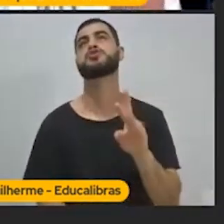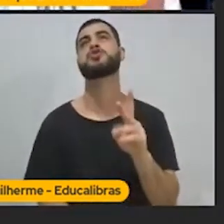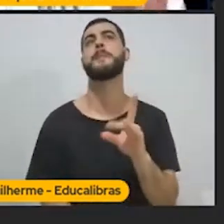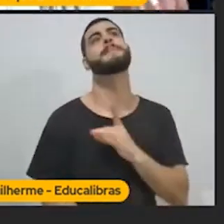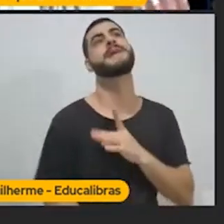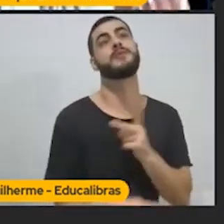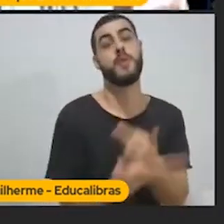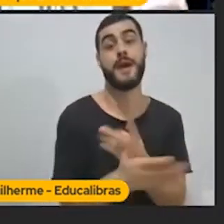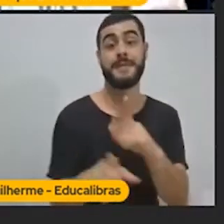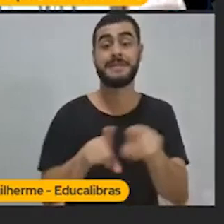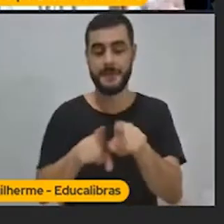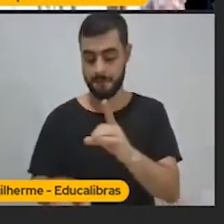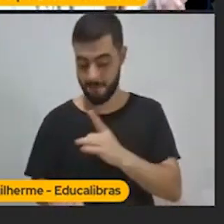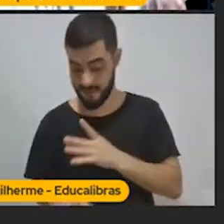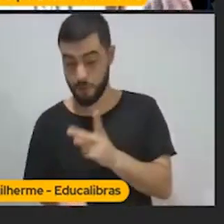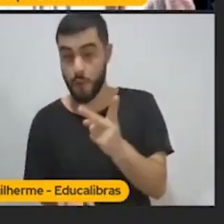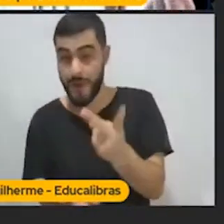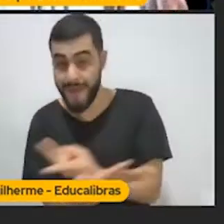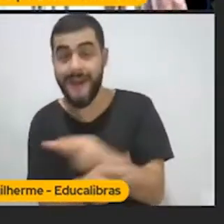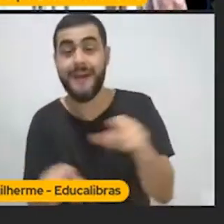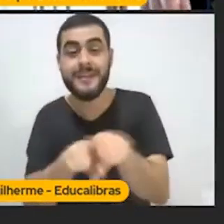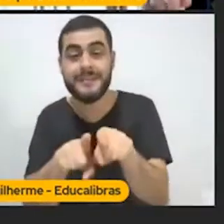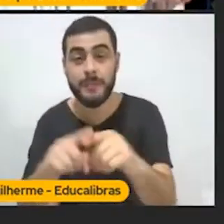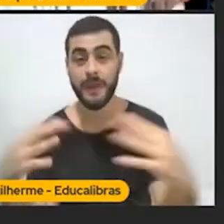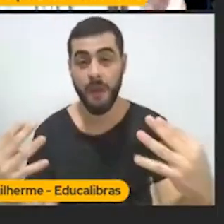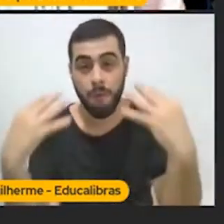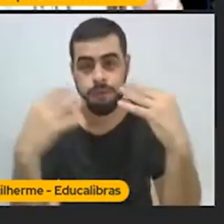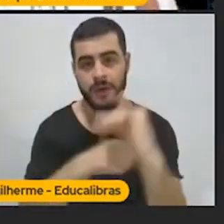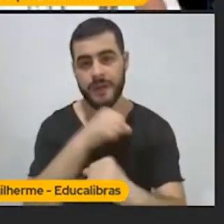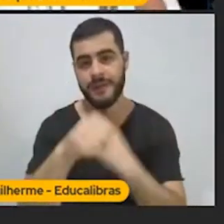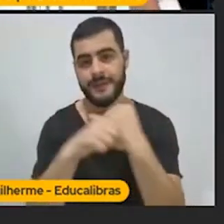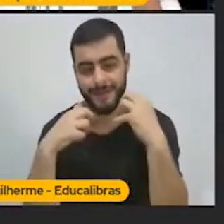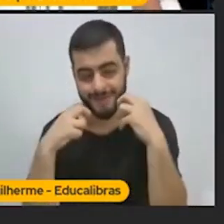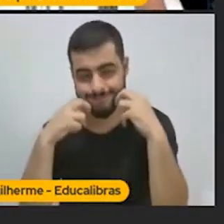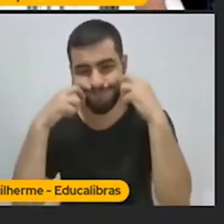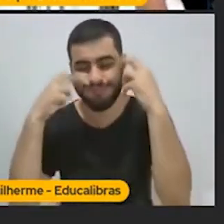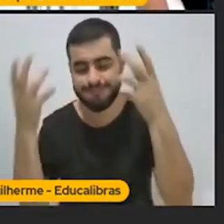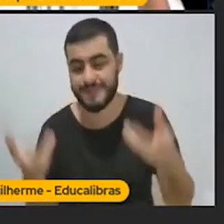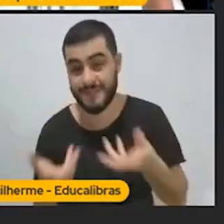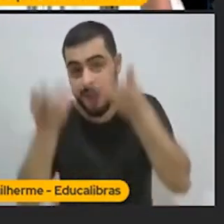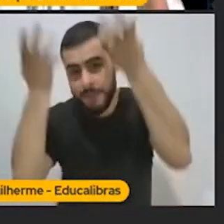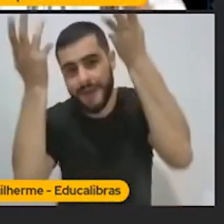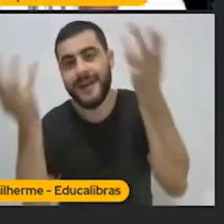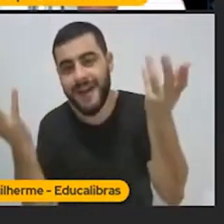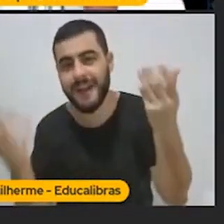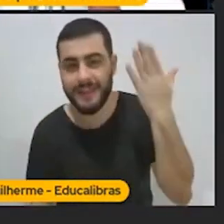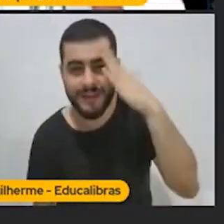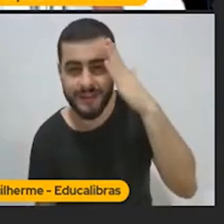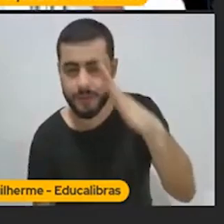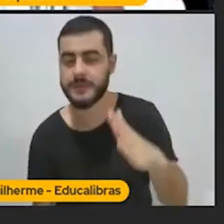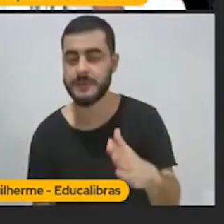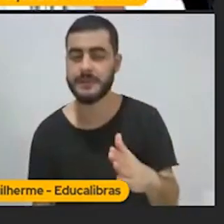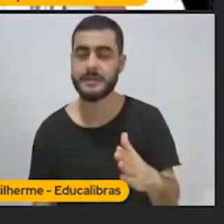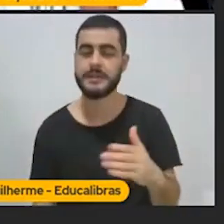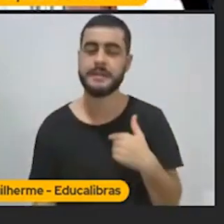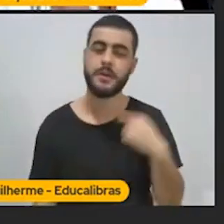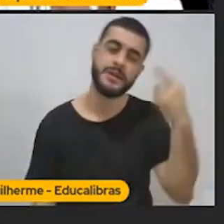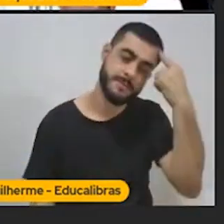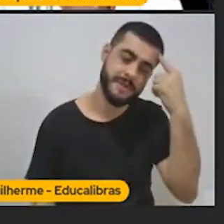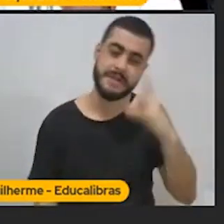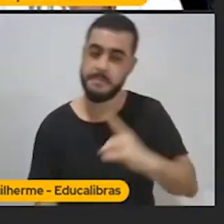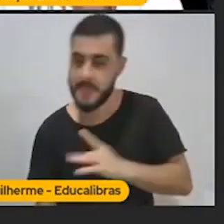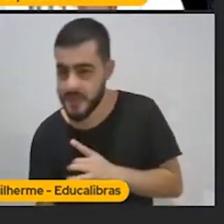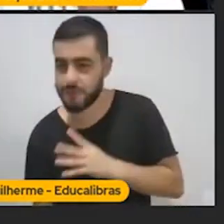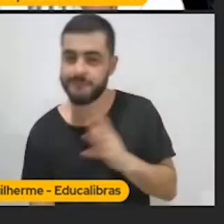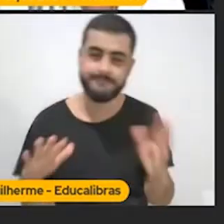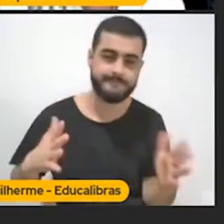nunca vai saber se deu certo ou não. Por isso, eu trago uma pergunta para você, eu gostaria que vocês colocassem aqui no chat, que